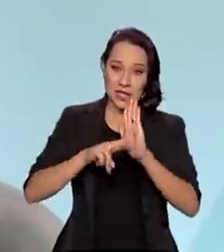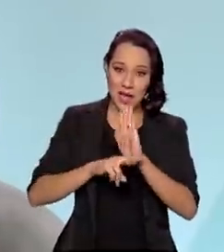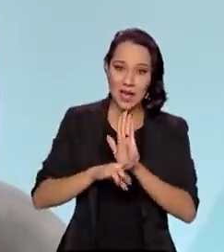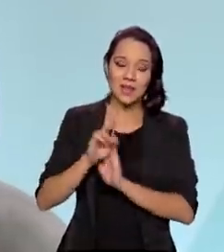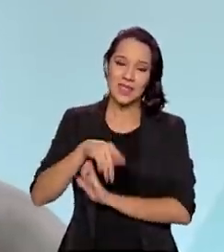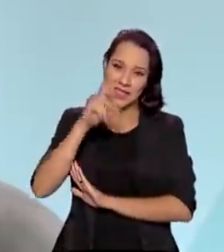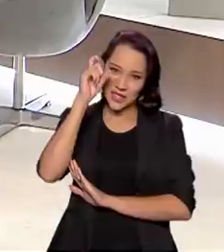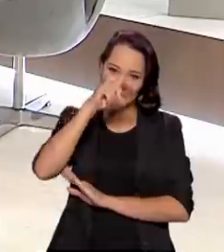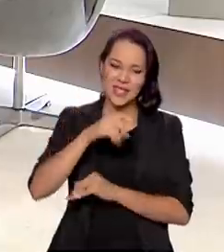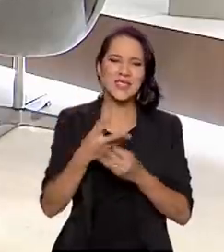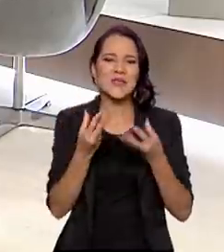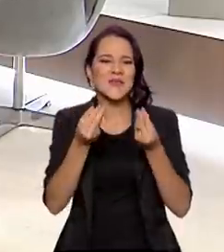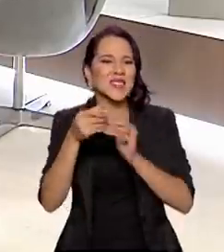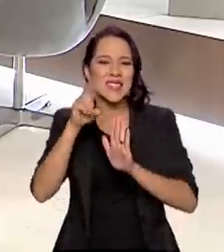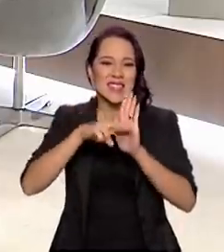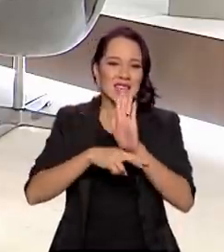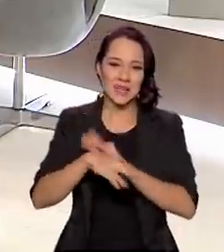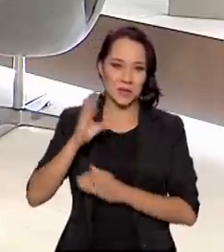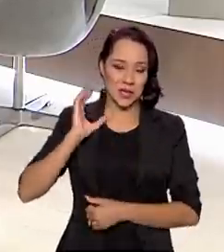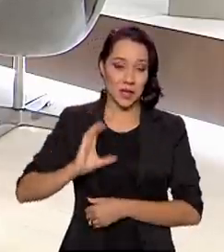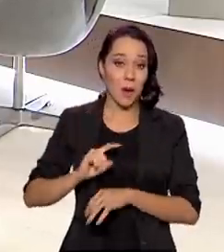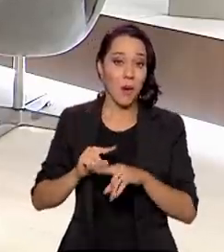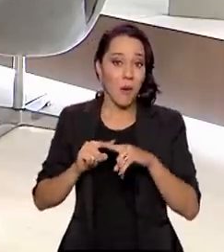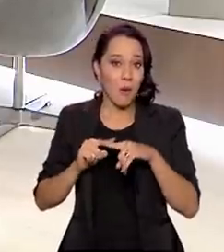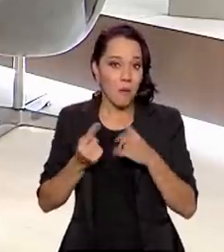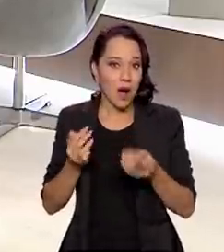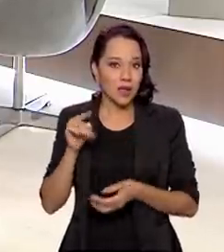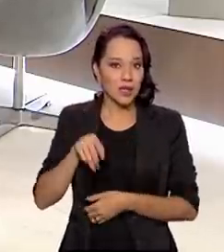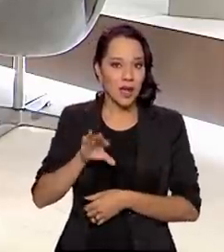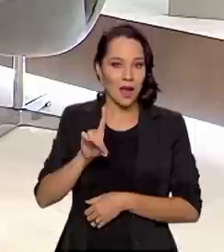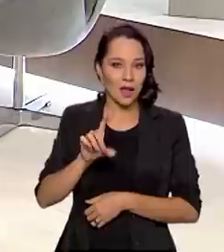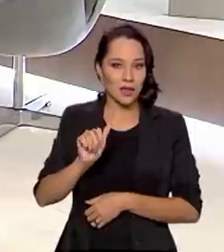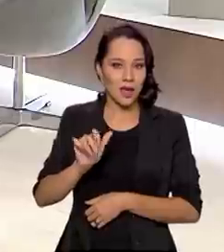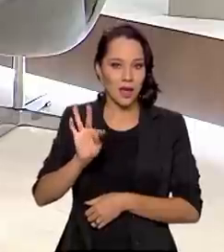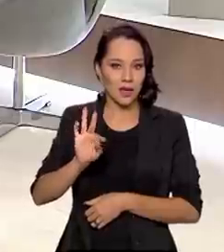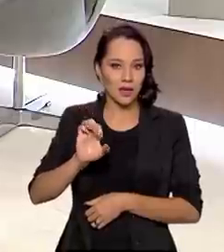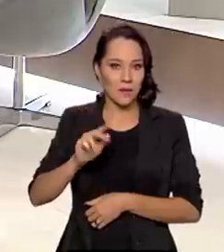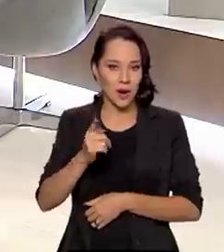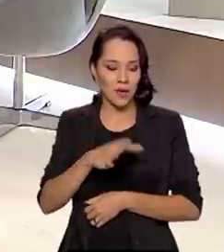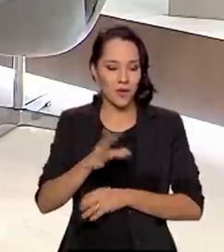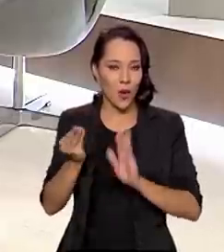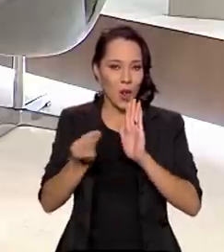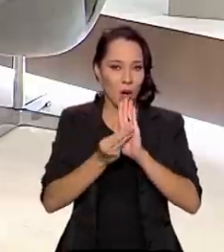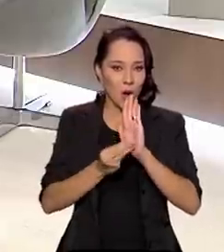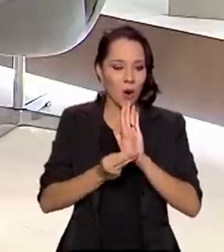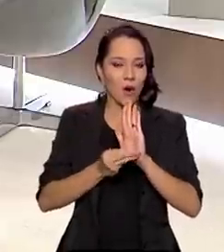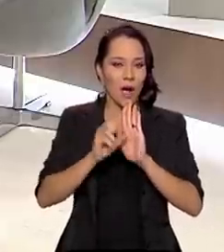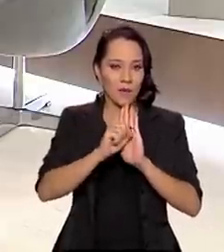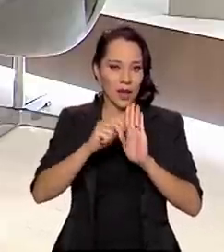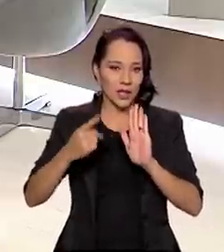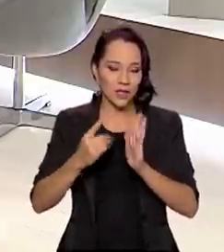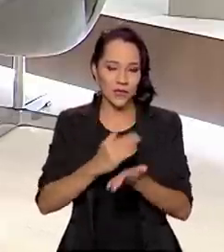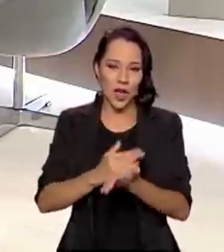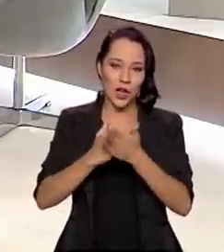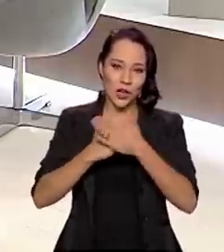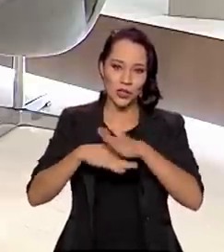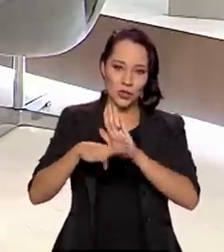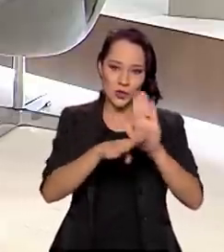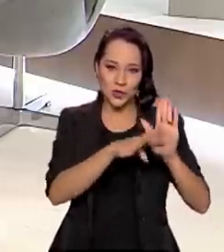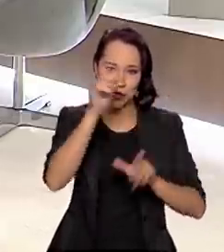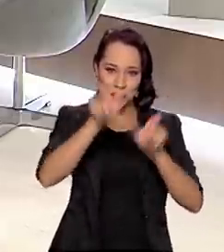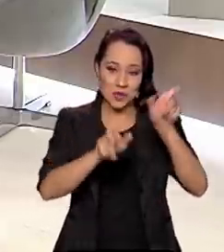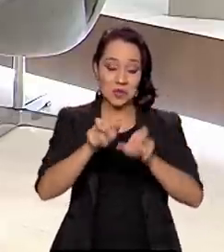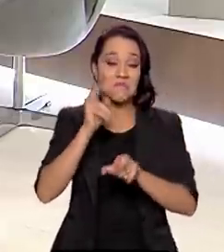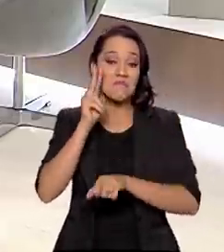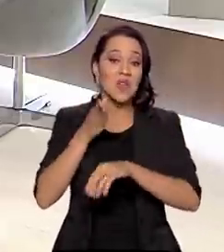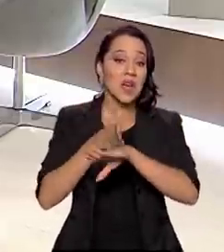difíceis, né? São muitas regras. cidadão. Mas ali a Dataprev colocou esse robô que ajuda as pessoas e tem ajudado muito. A gente está vendo que